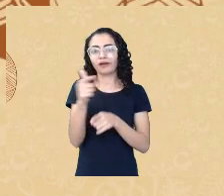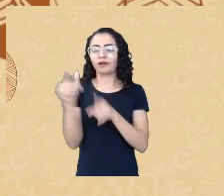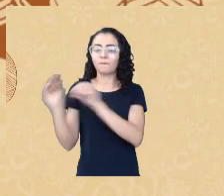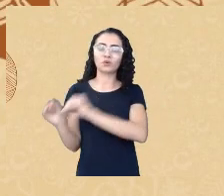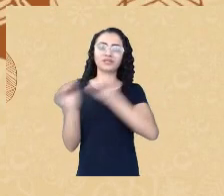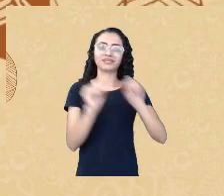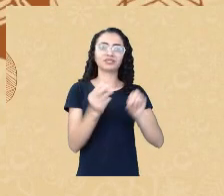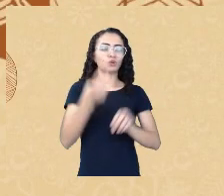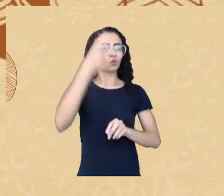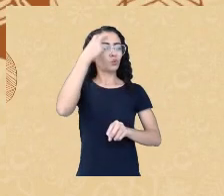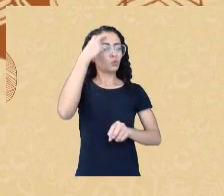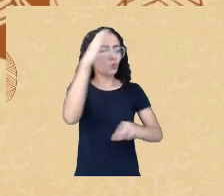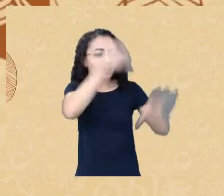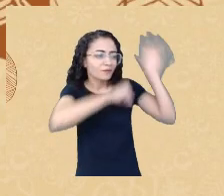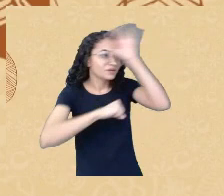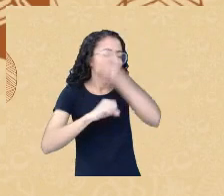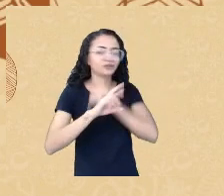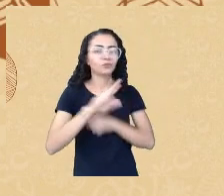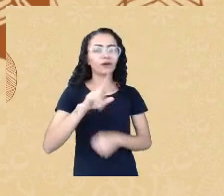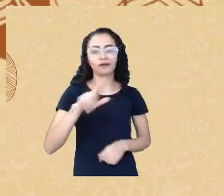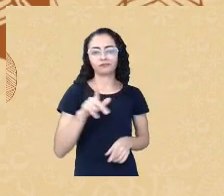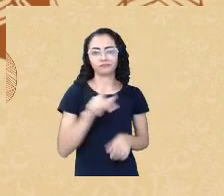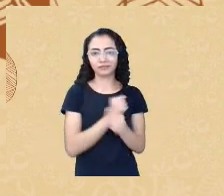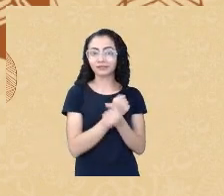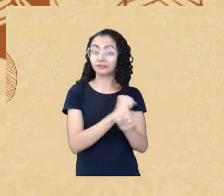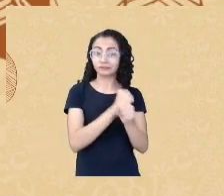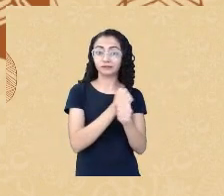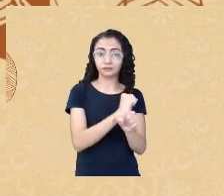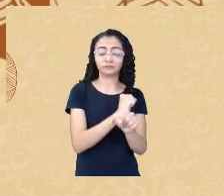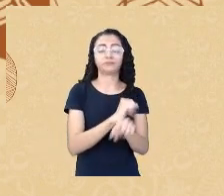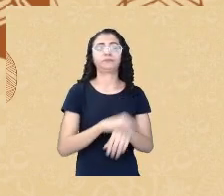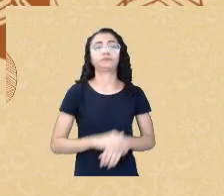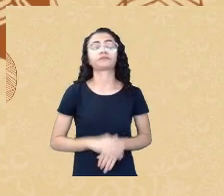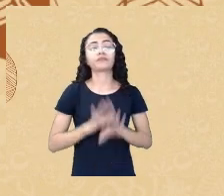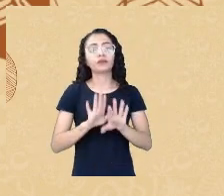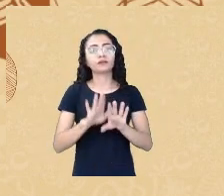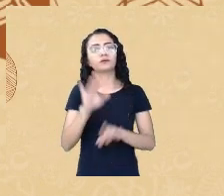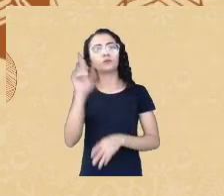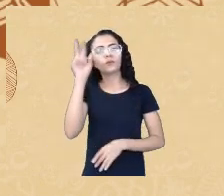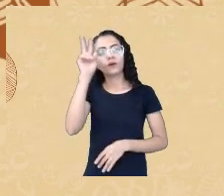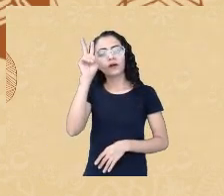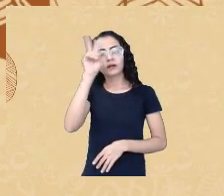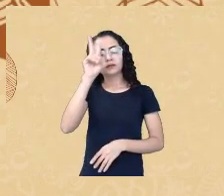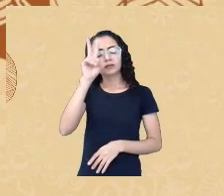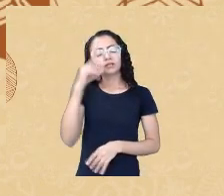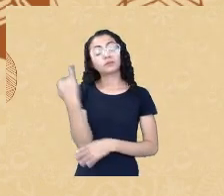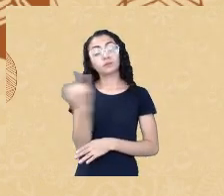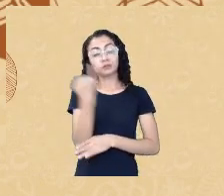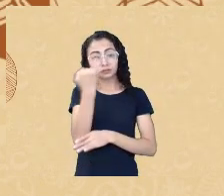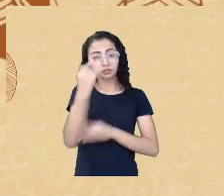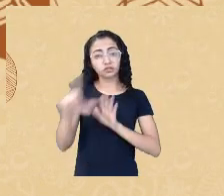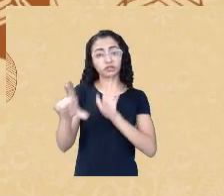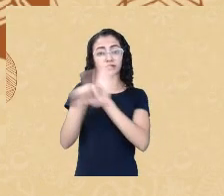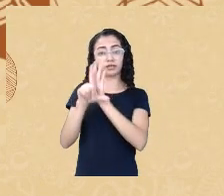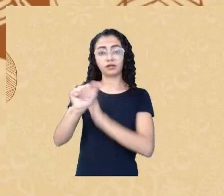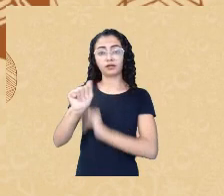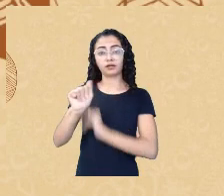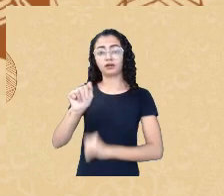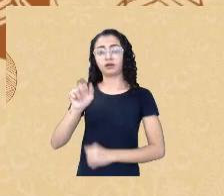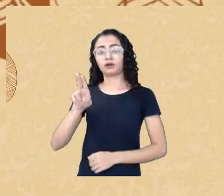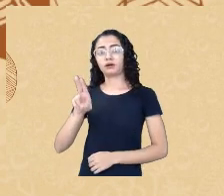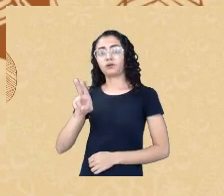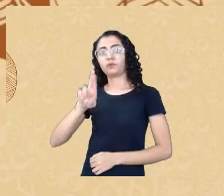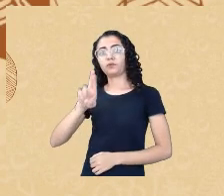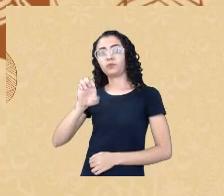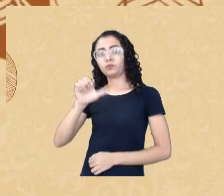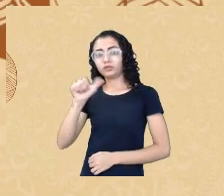é importante dizer também que a lei áurea no Brasil aconteceu há apenas 133 anos então